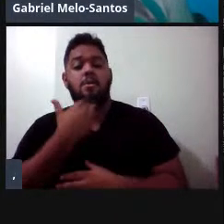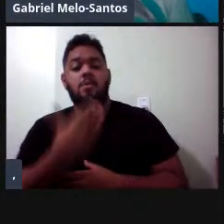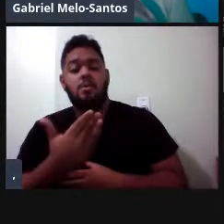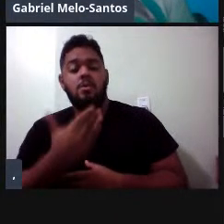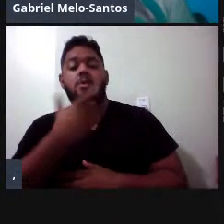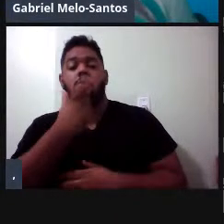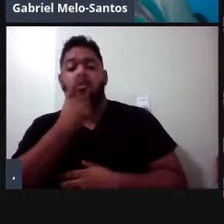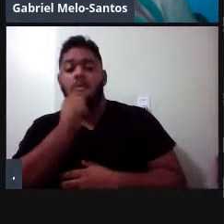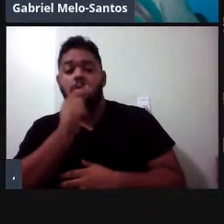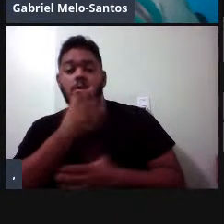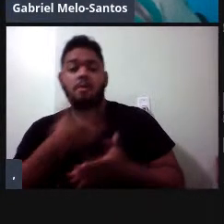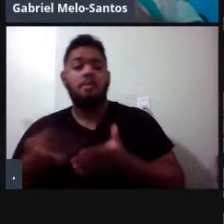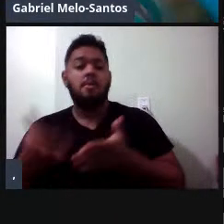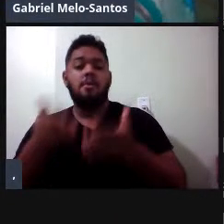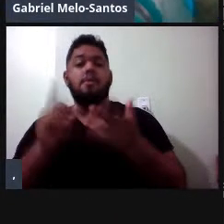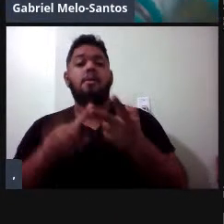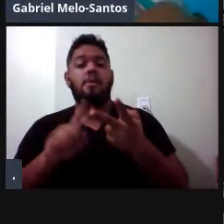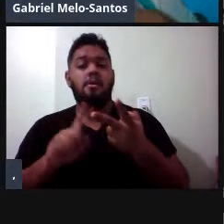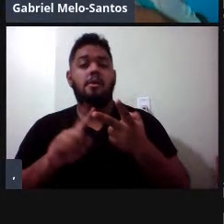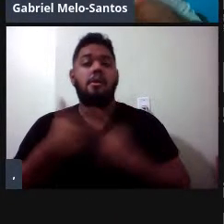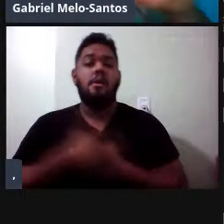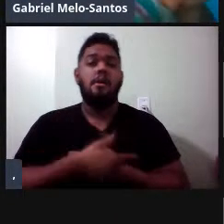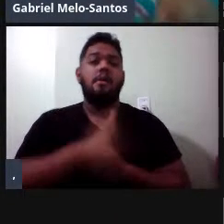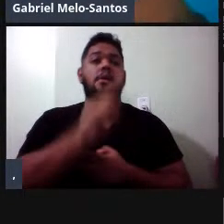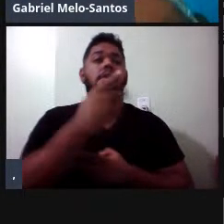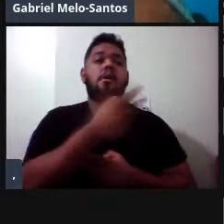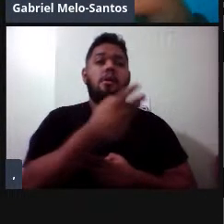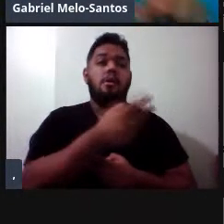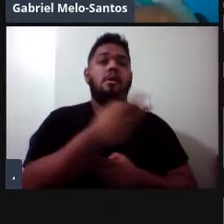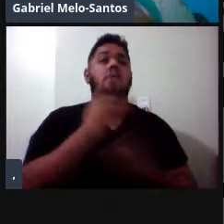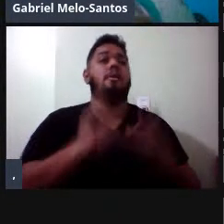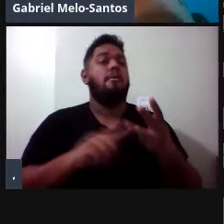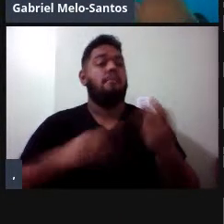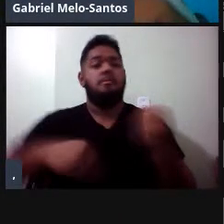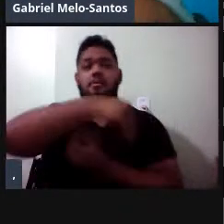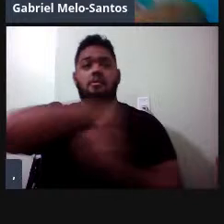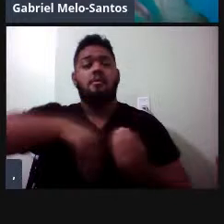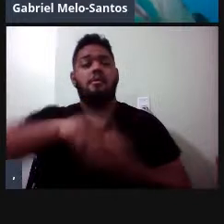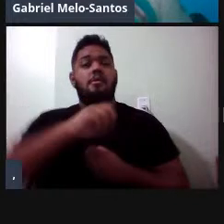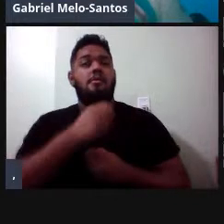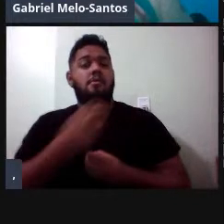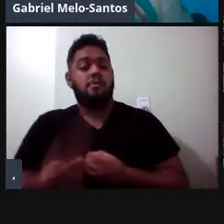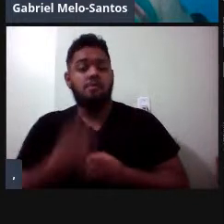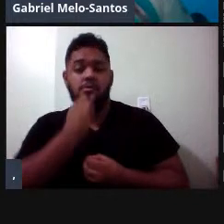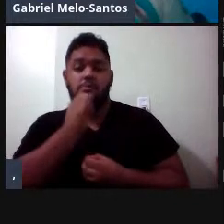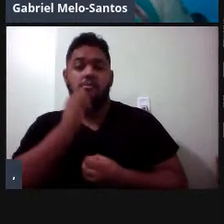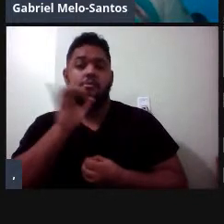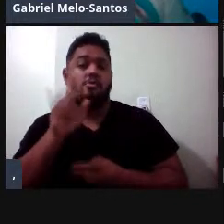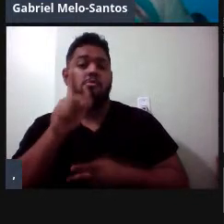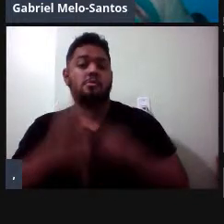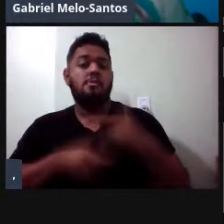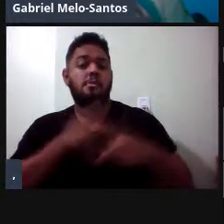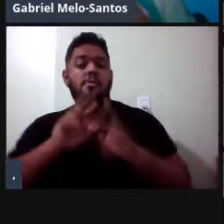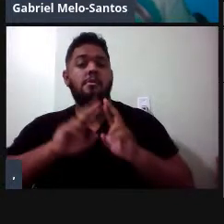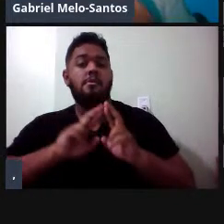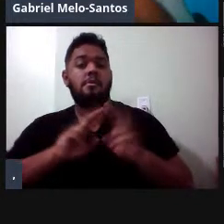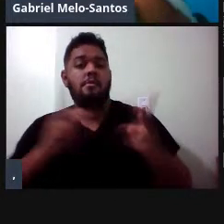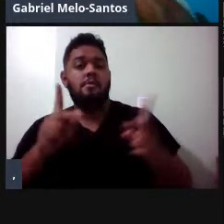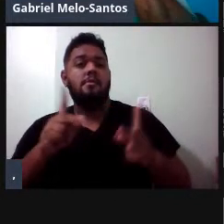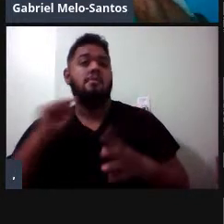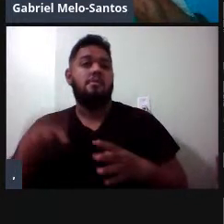se adaptou ali, ou uma terceira entidade, ou híbrido, ou apenas uma população diferenciada de Itucuji,